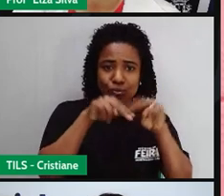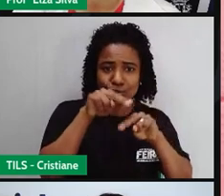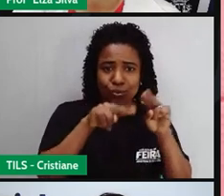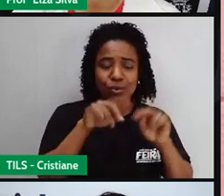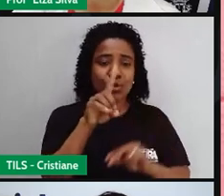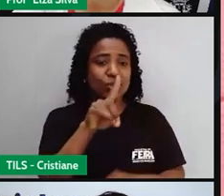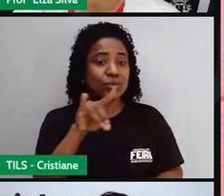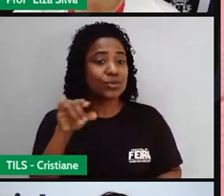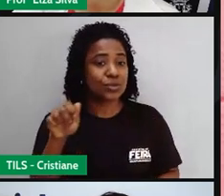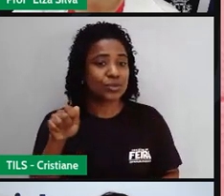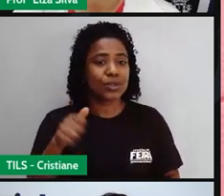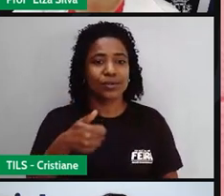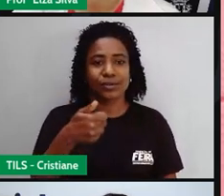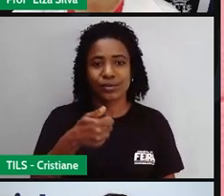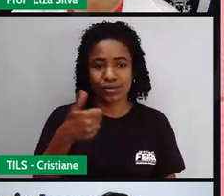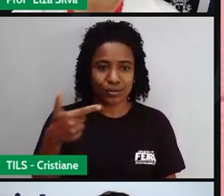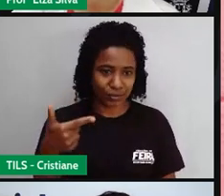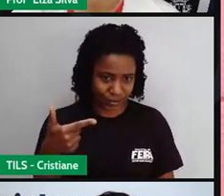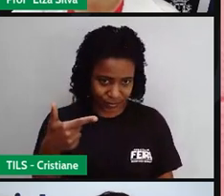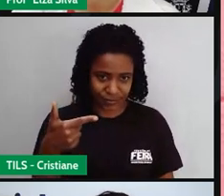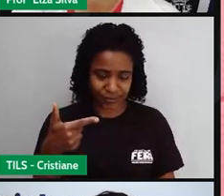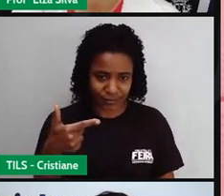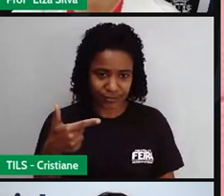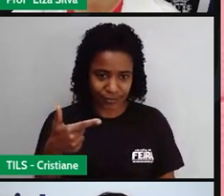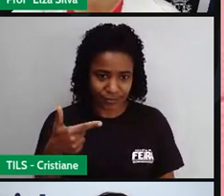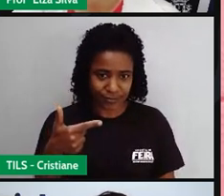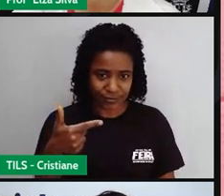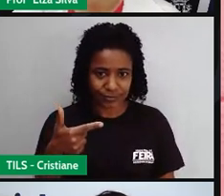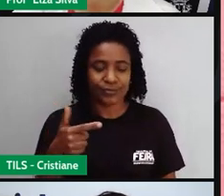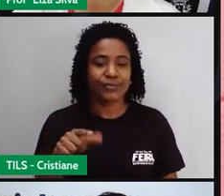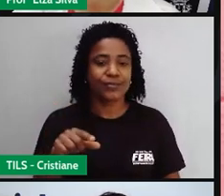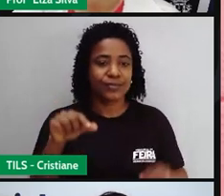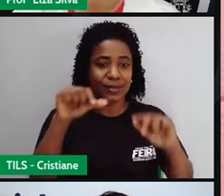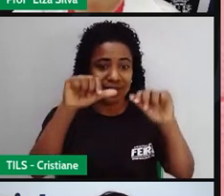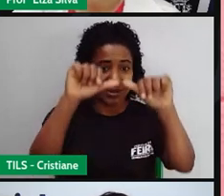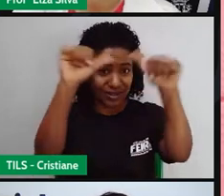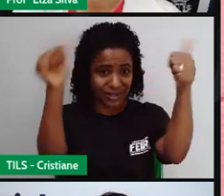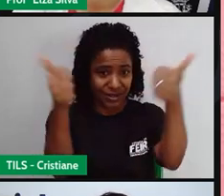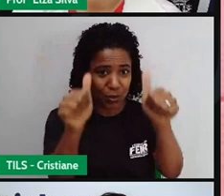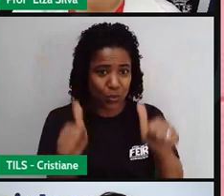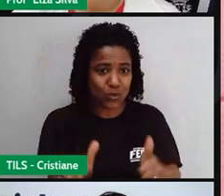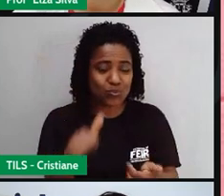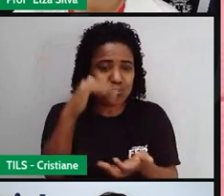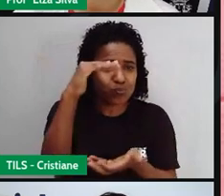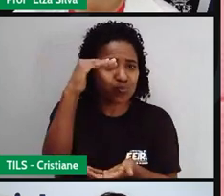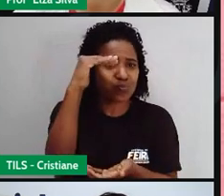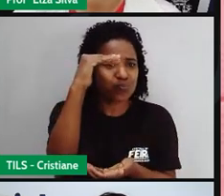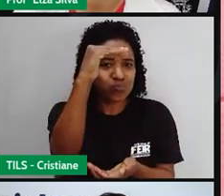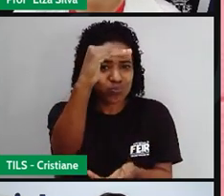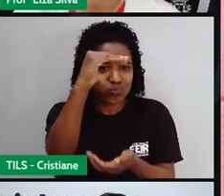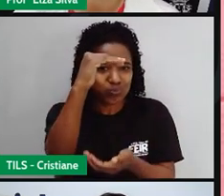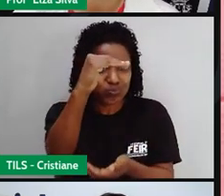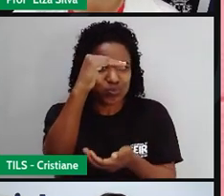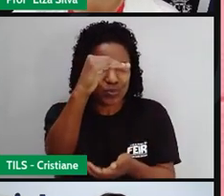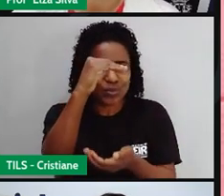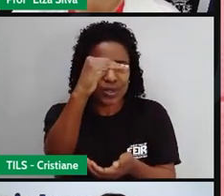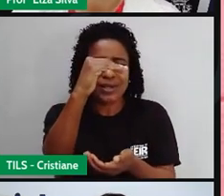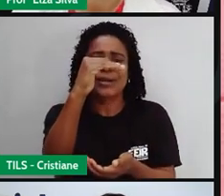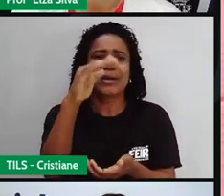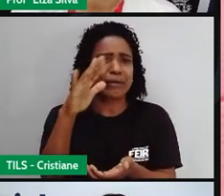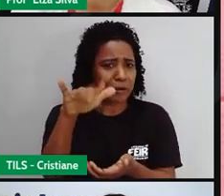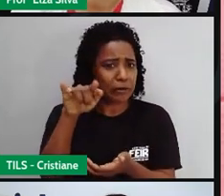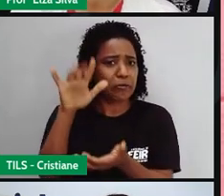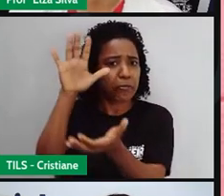né, e aí a gente tem aí uma imagem de um santo casamenteiro do Brasil. Conta mais um pouquinho sobre ele,